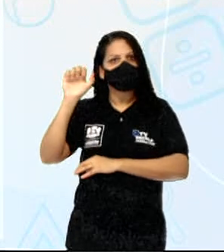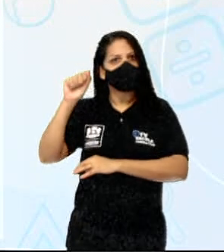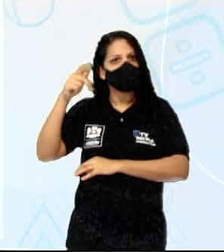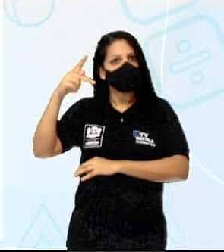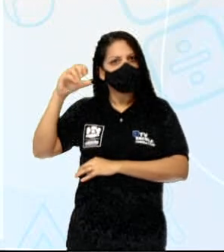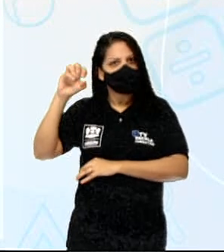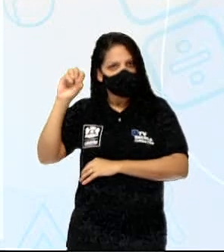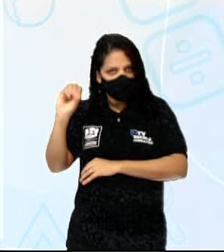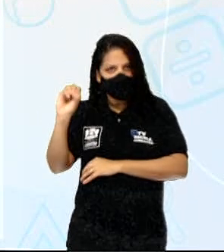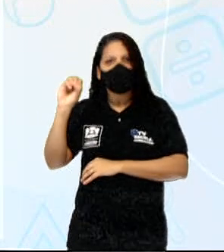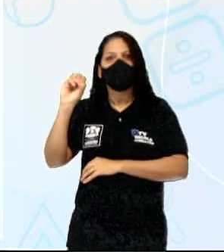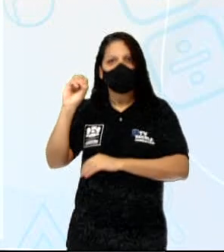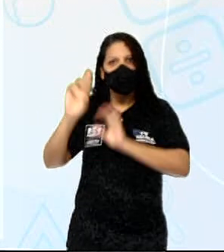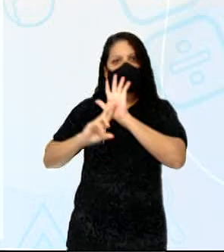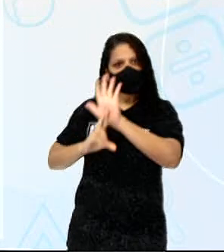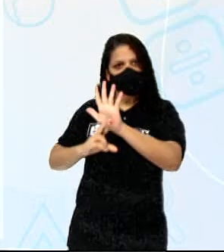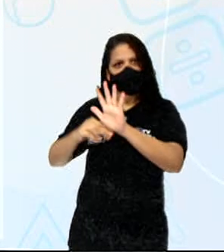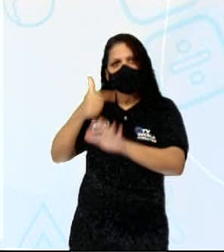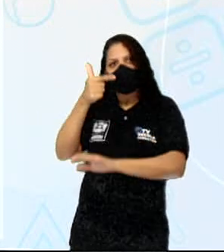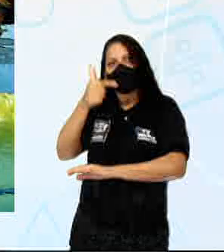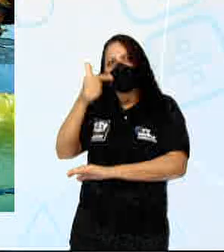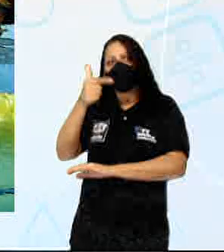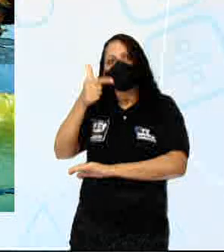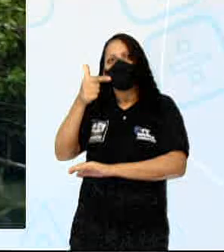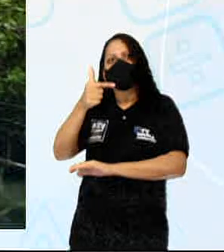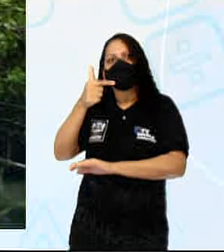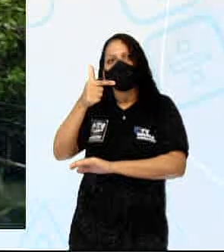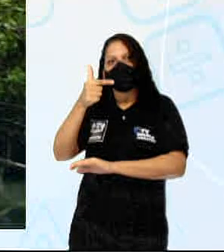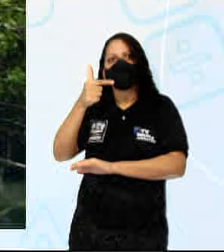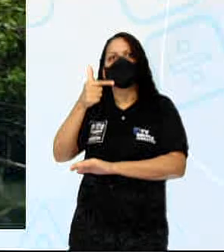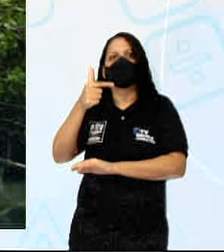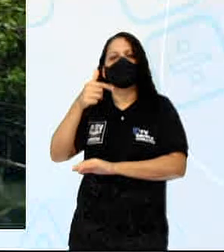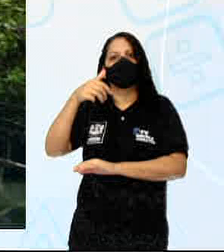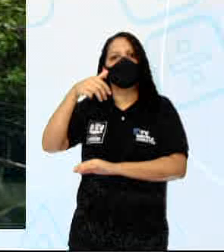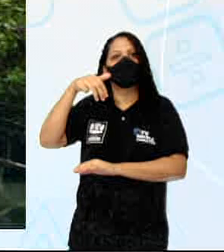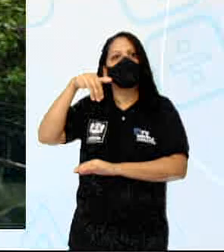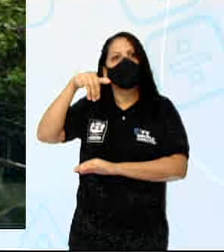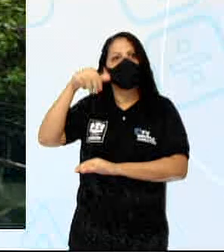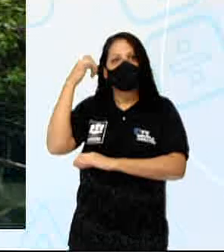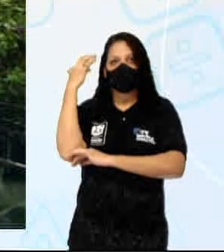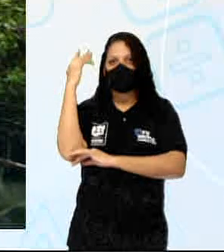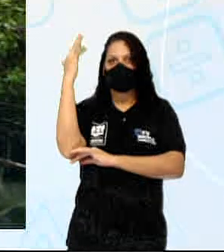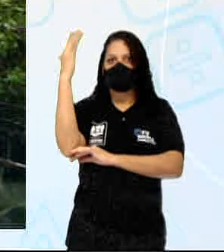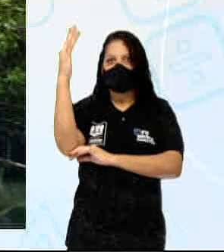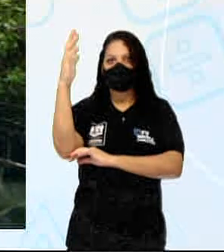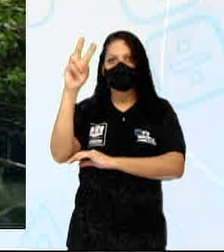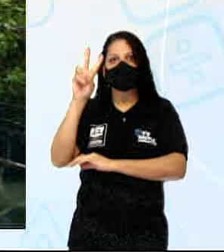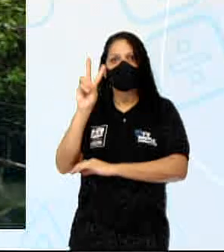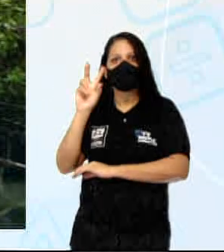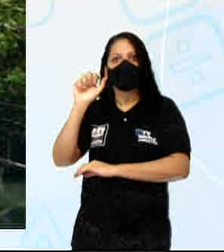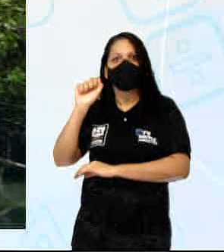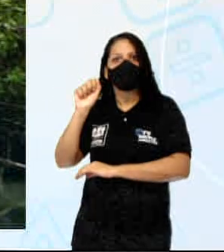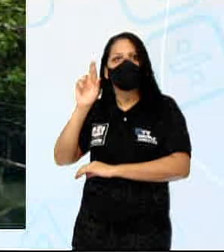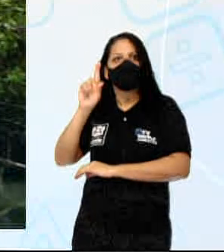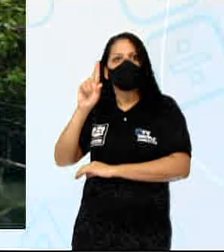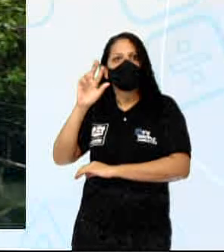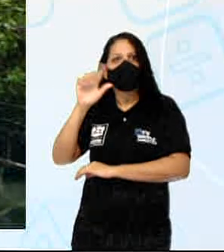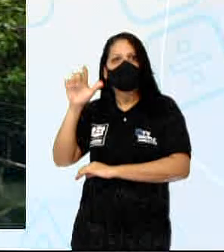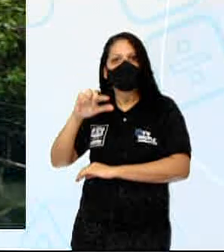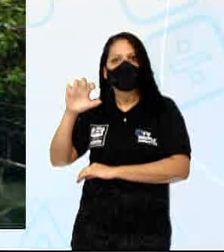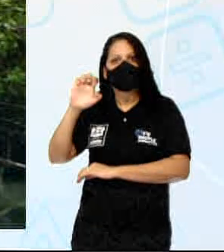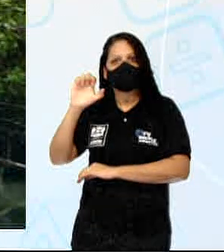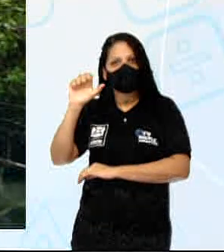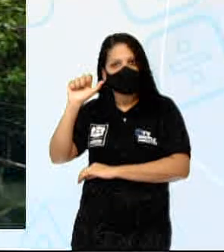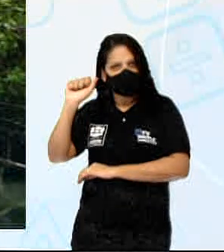ainda num lugar baixo, a chamada Mata de Várzea. Pois é, gente. A Mata de Várzea,